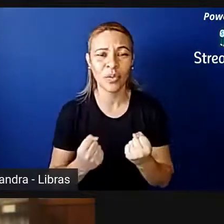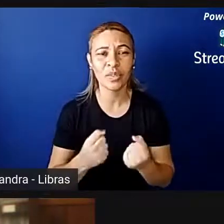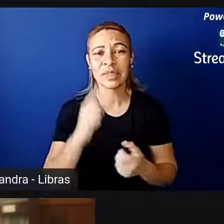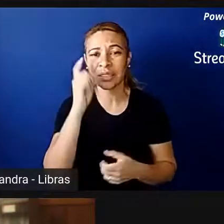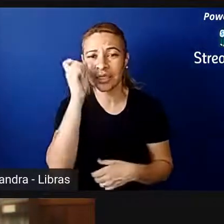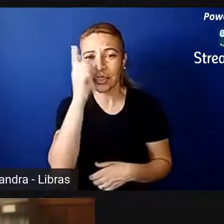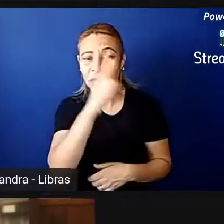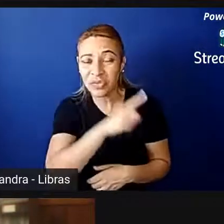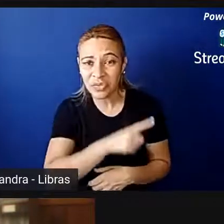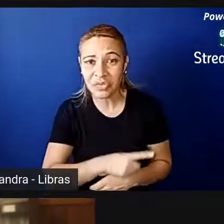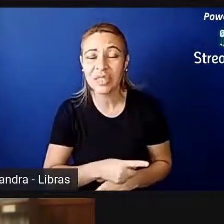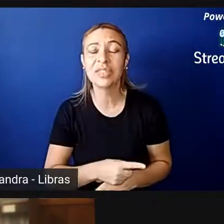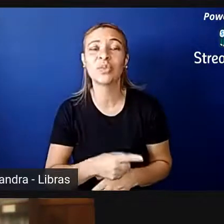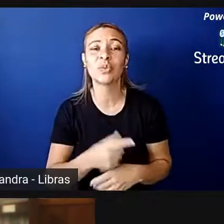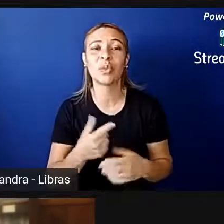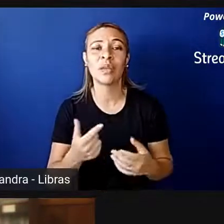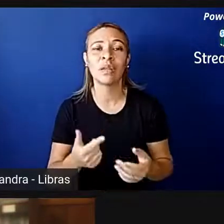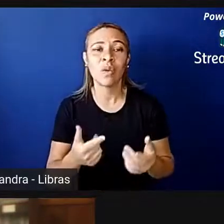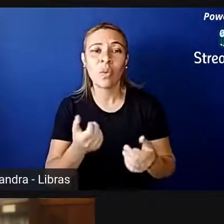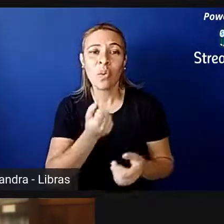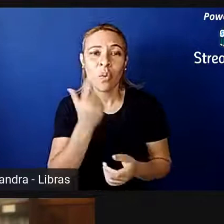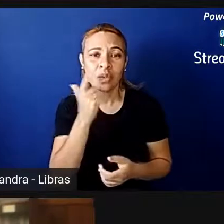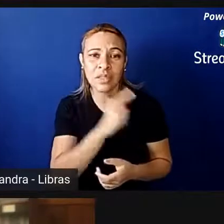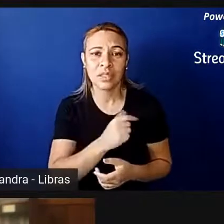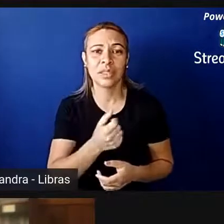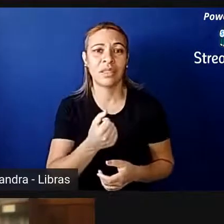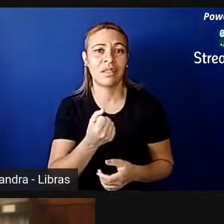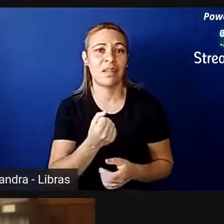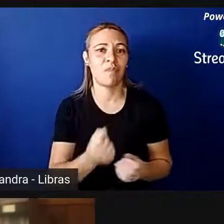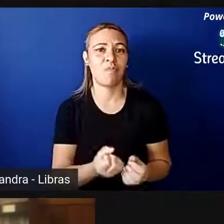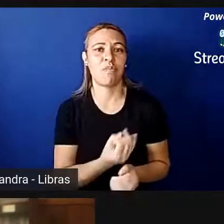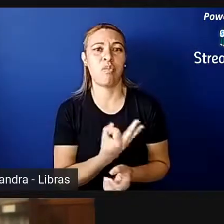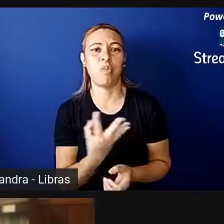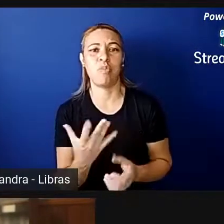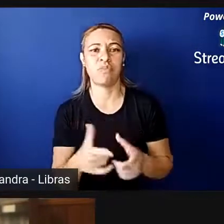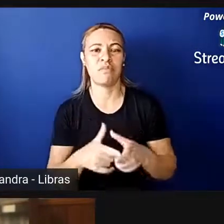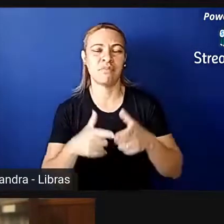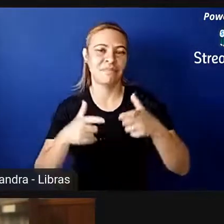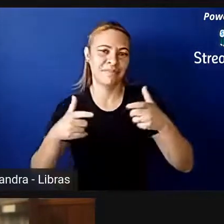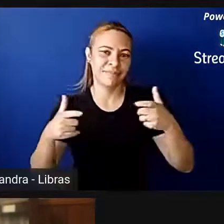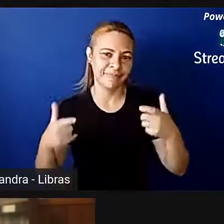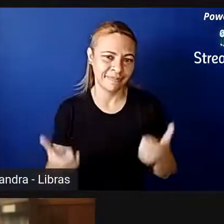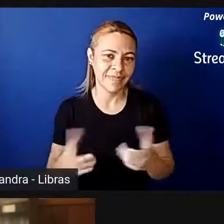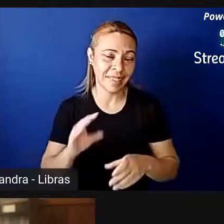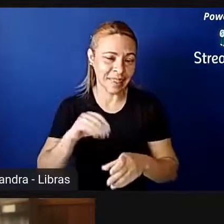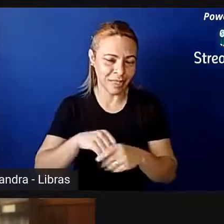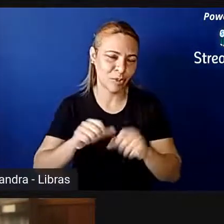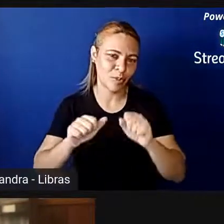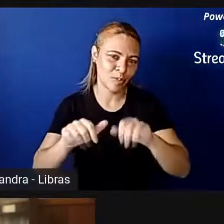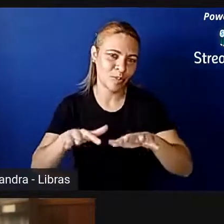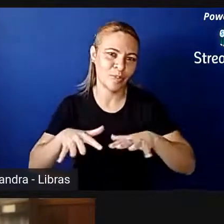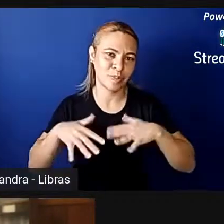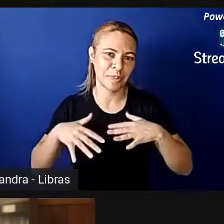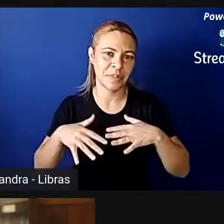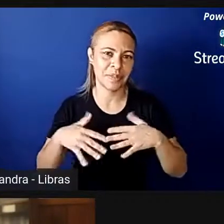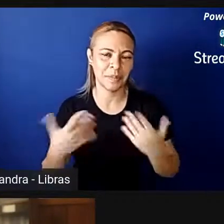arrancar números maiores dentro do parlamento, né,